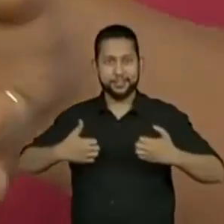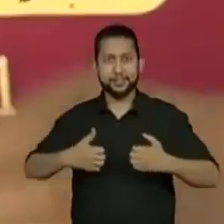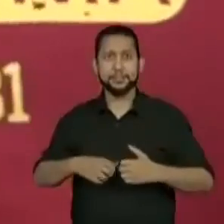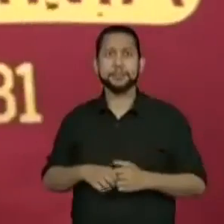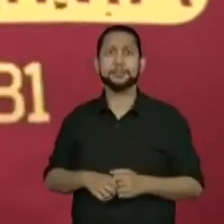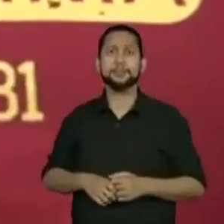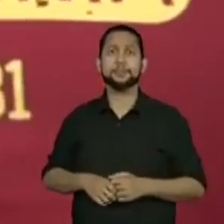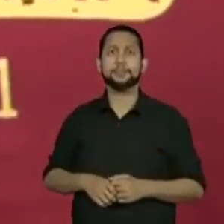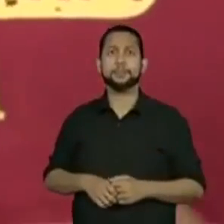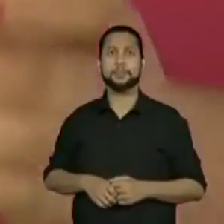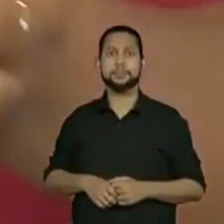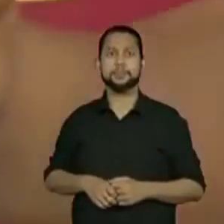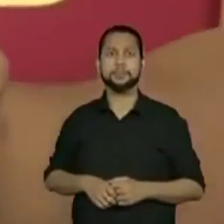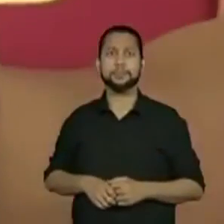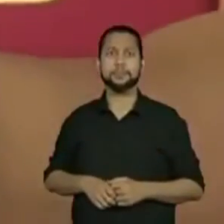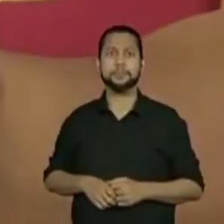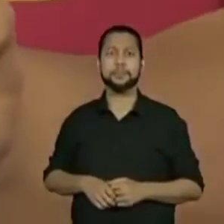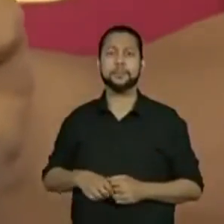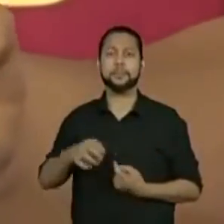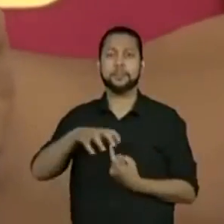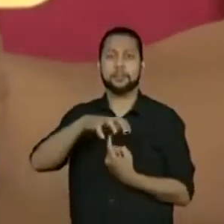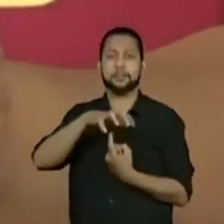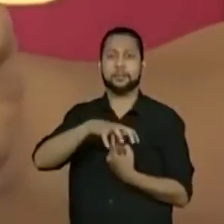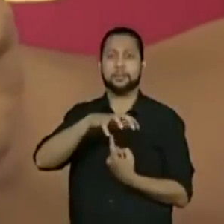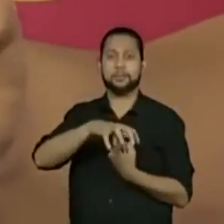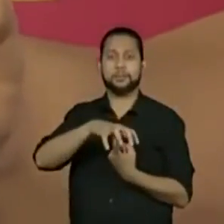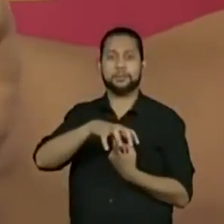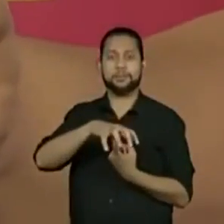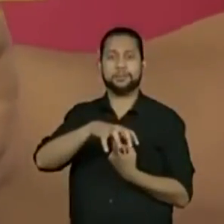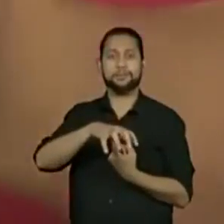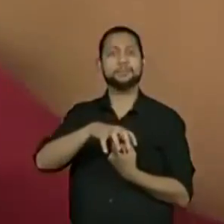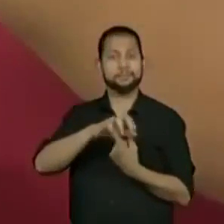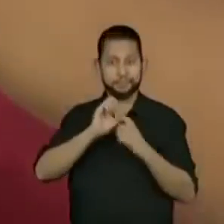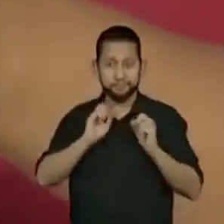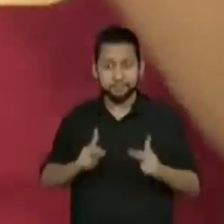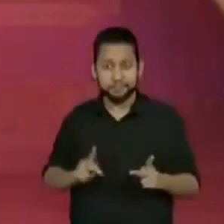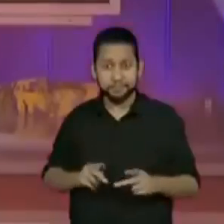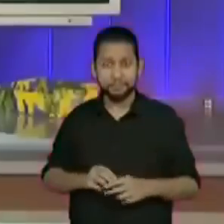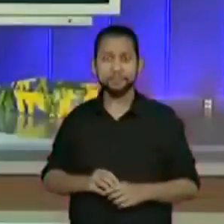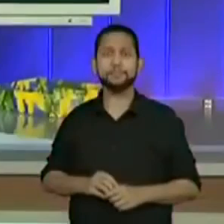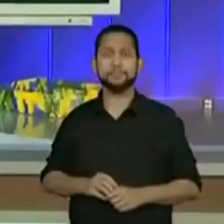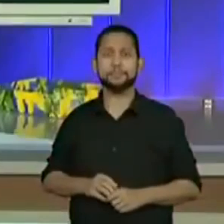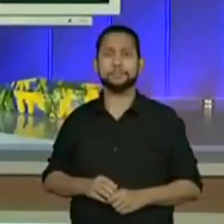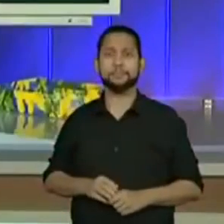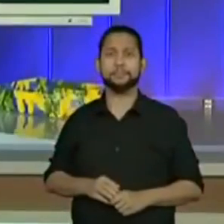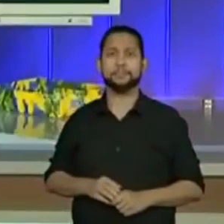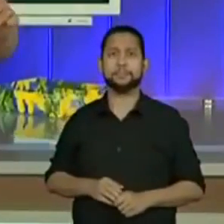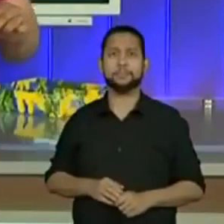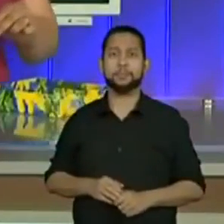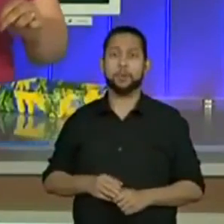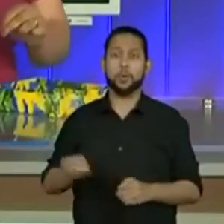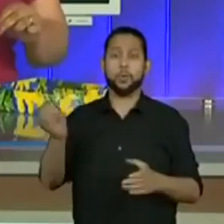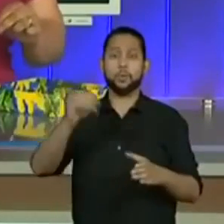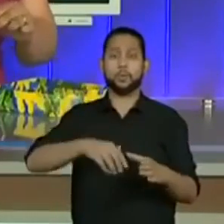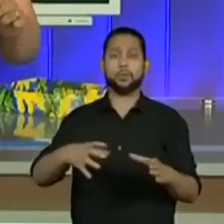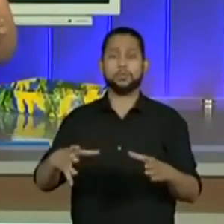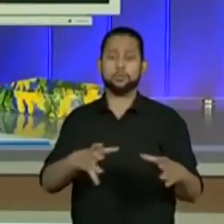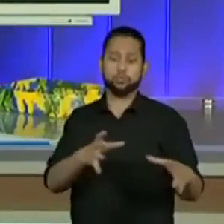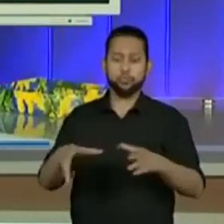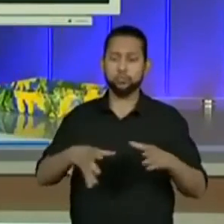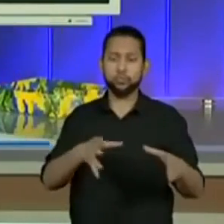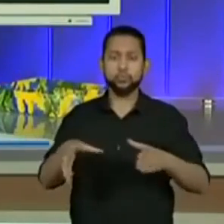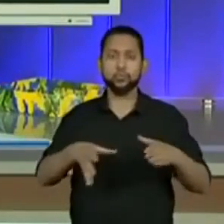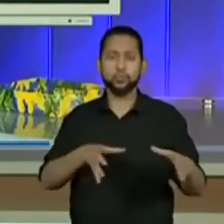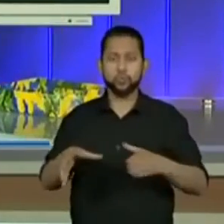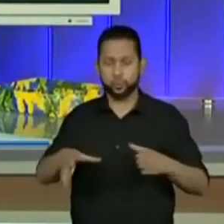E, por fim, eu tenho um cogumelo. Certo? Tudo aqui, ó, dentro da minha caixinha.